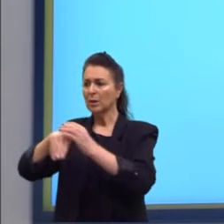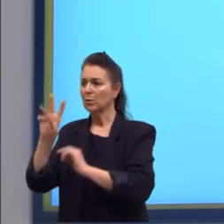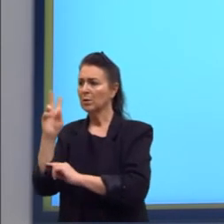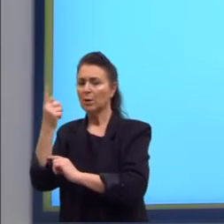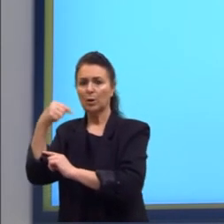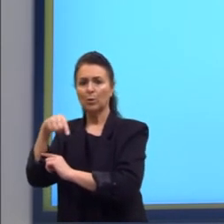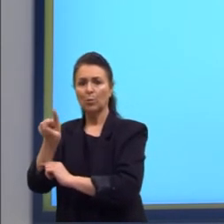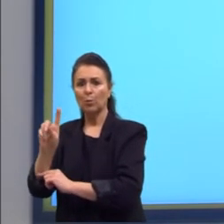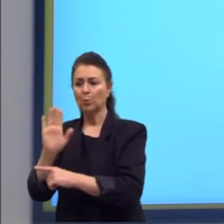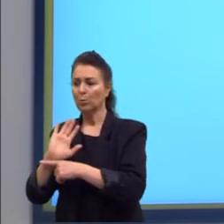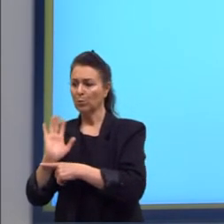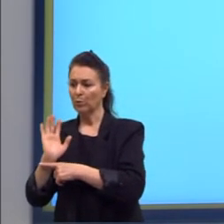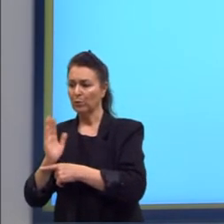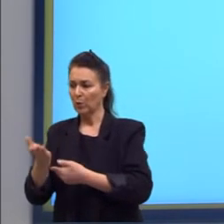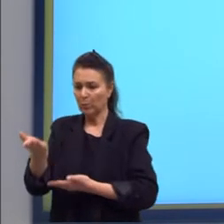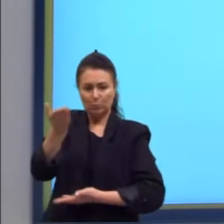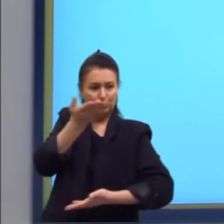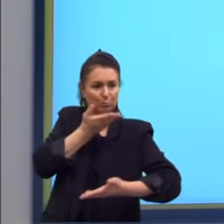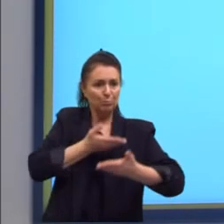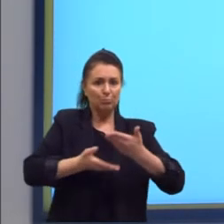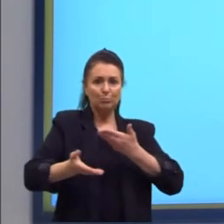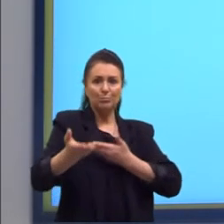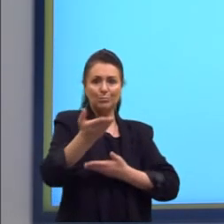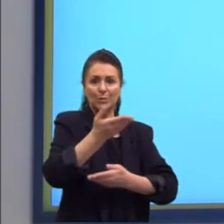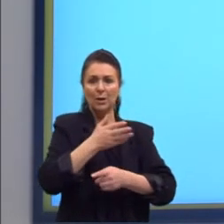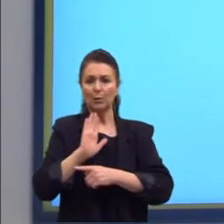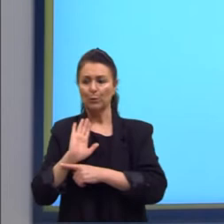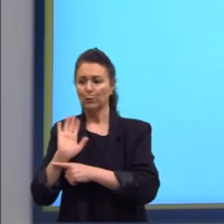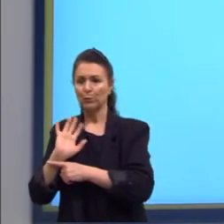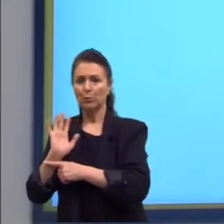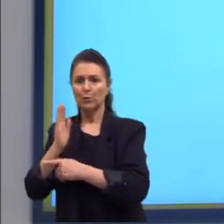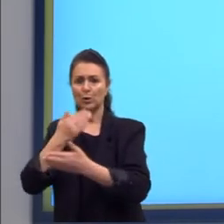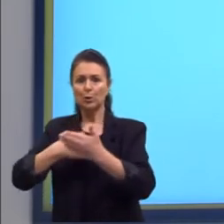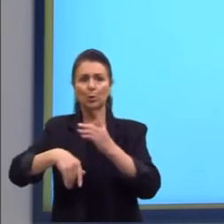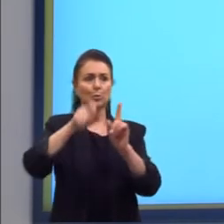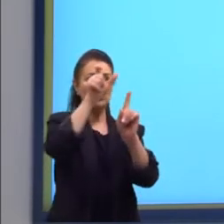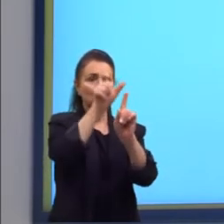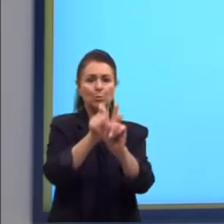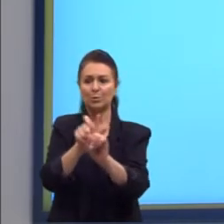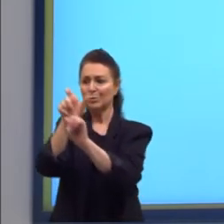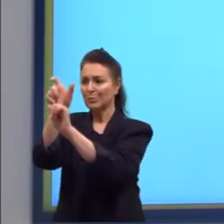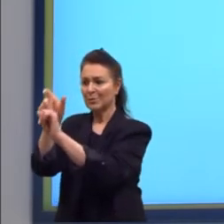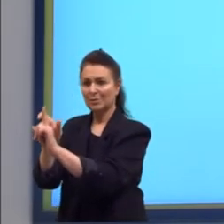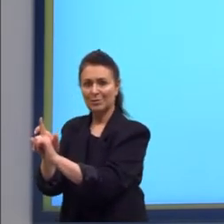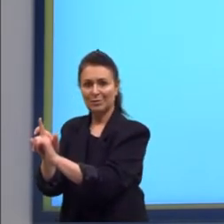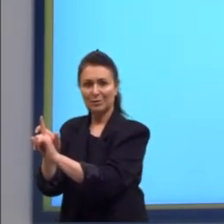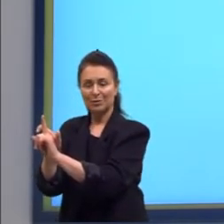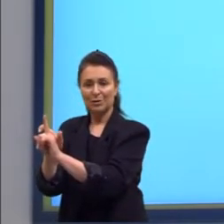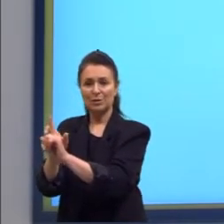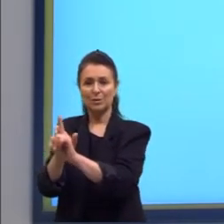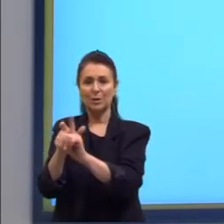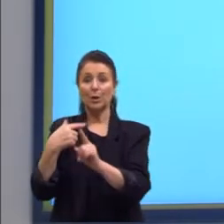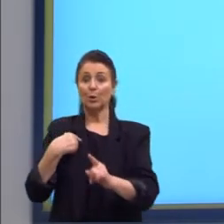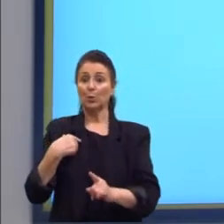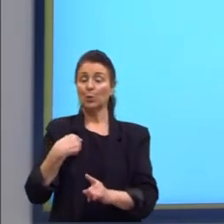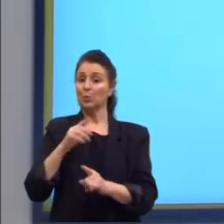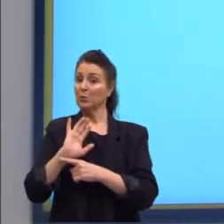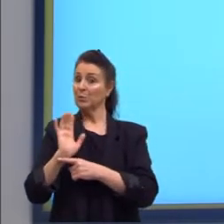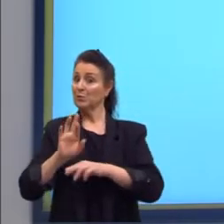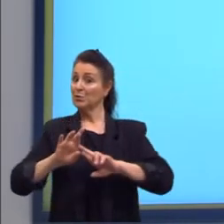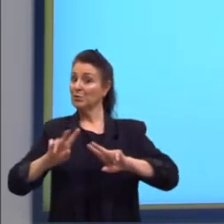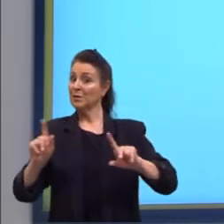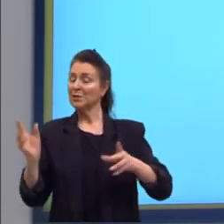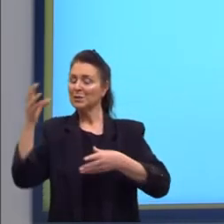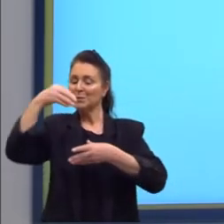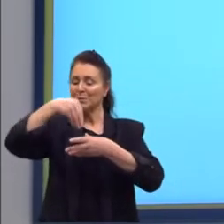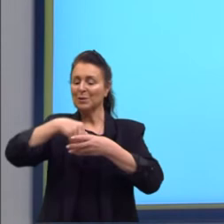e, de repente, a gente tem filmes grandes onde todos os personagens desses filmes diferentes aparecem.